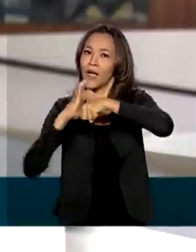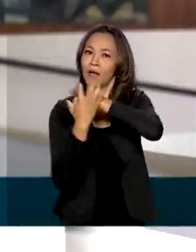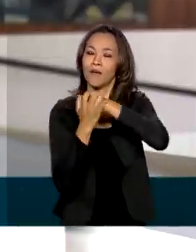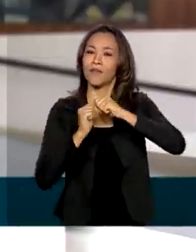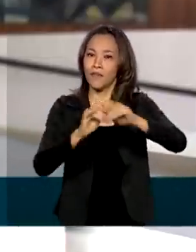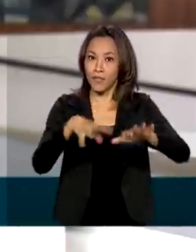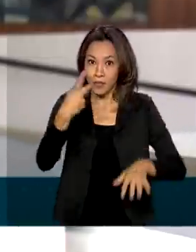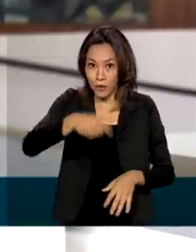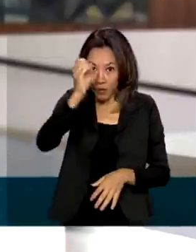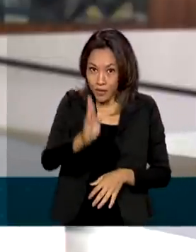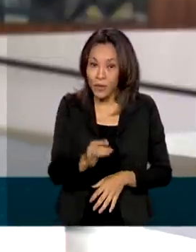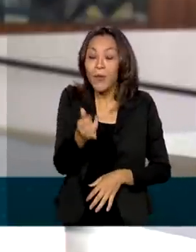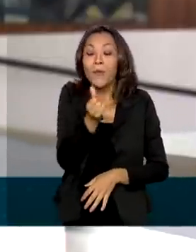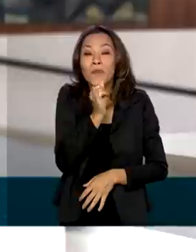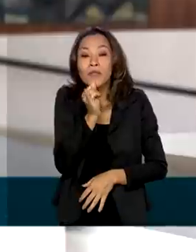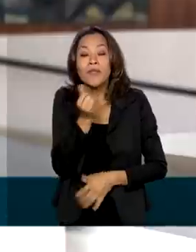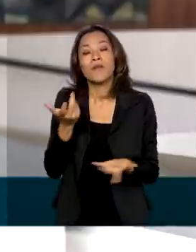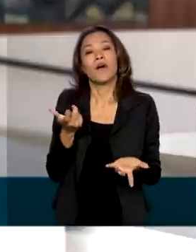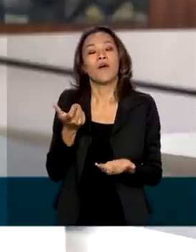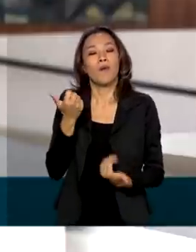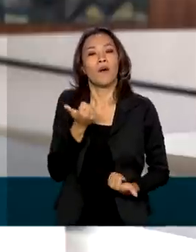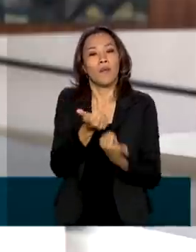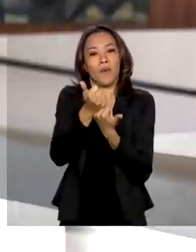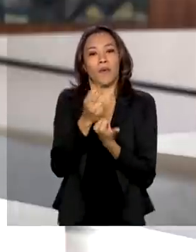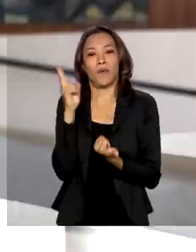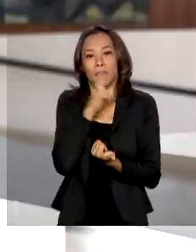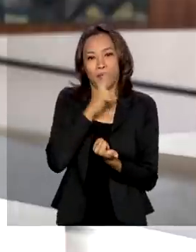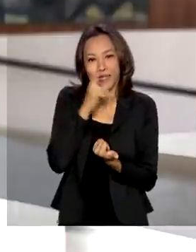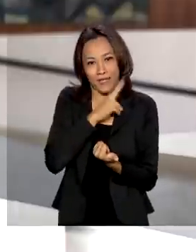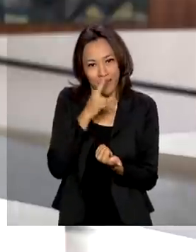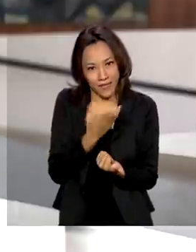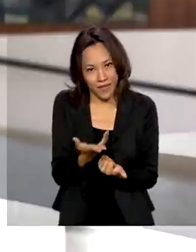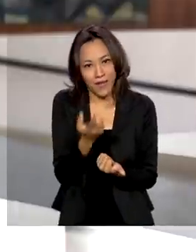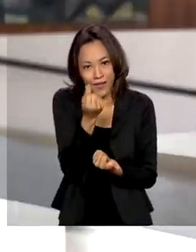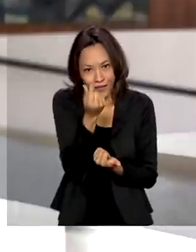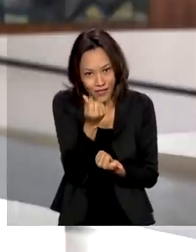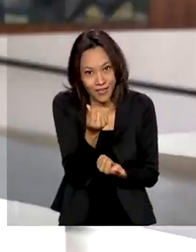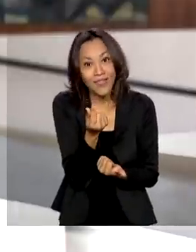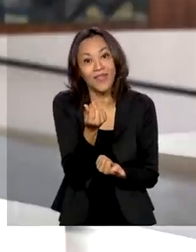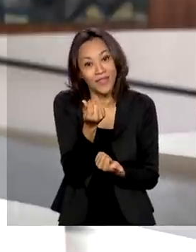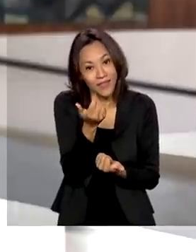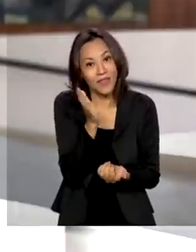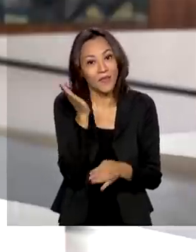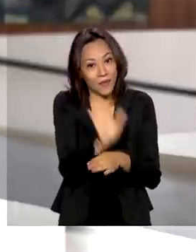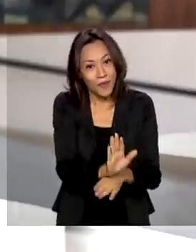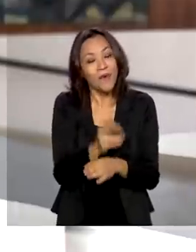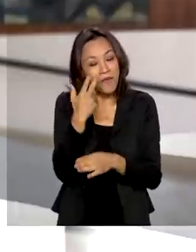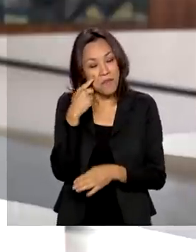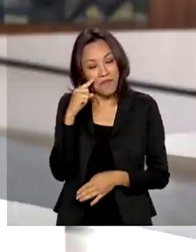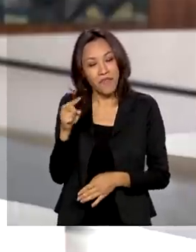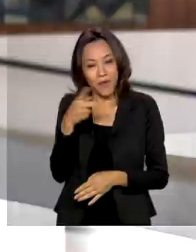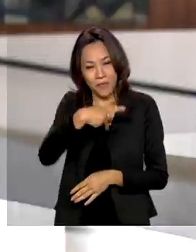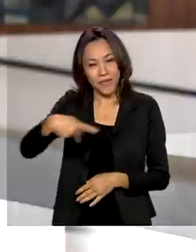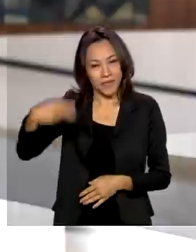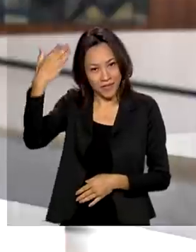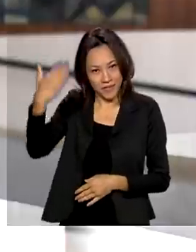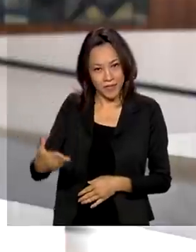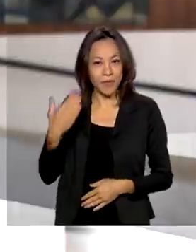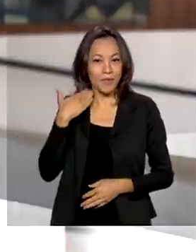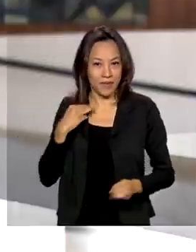como por exemplo o auxílio emergencial. Vamos ouvir o que disse o presidente da Caixa, Pedro Guimarães.